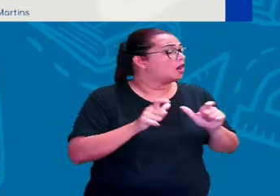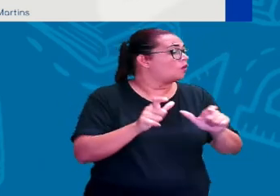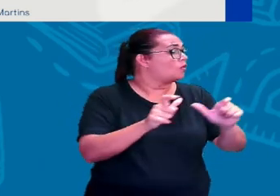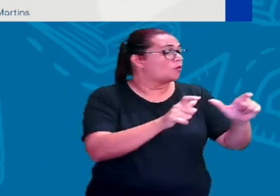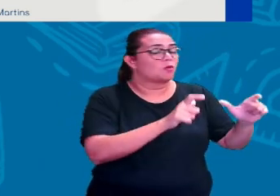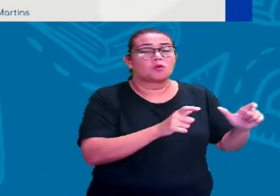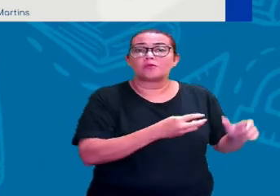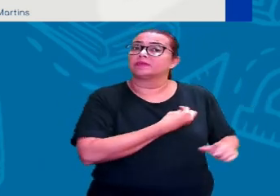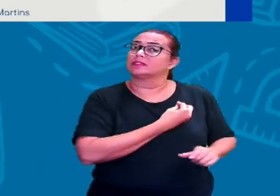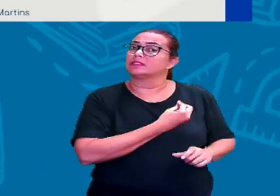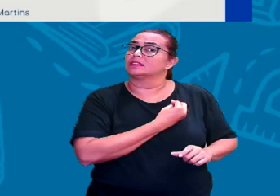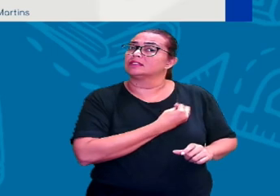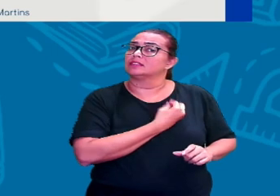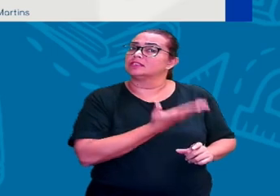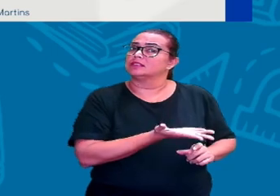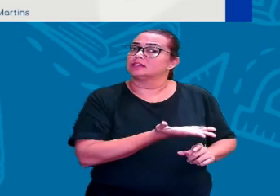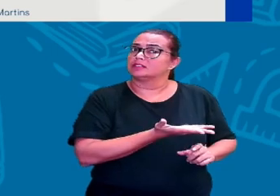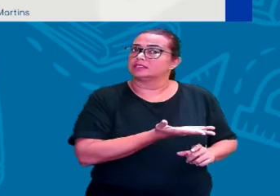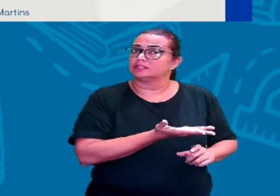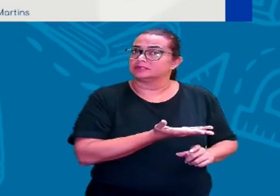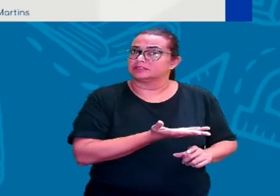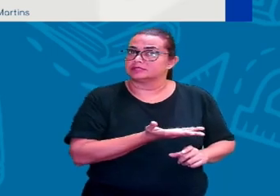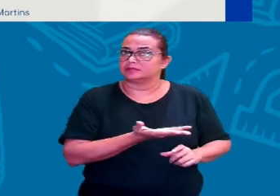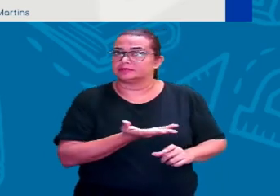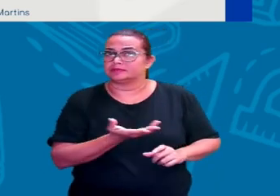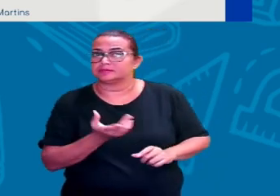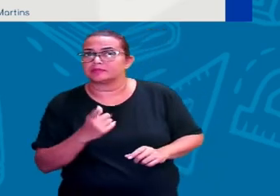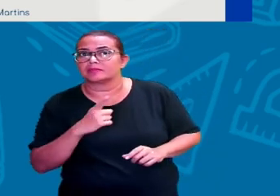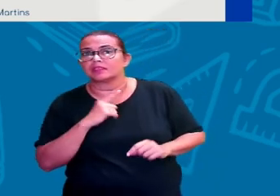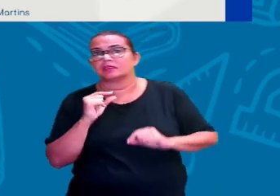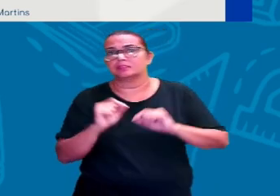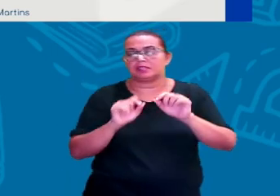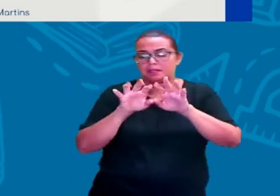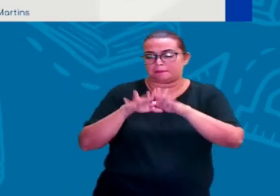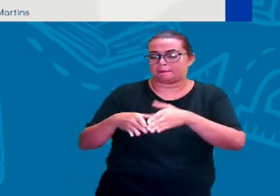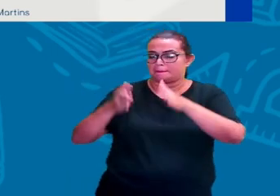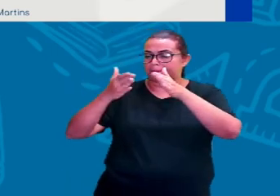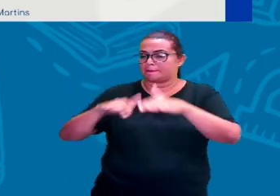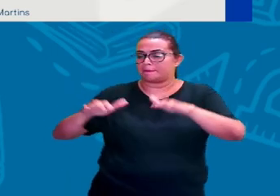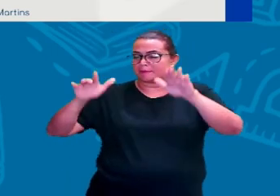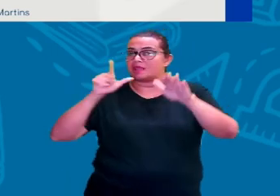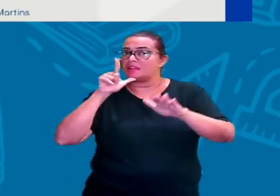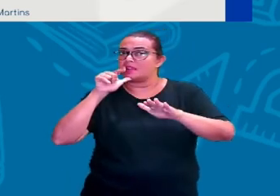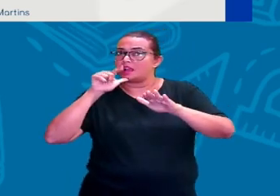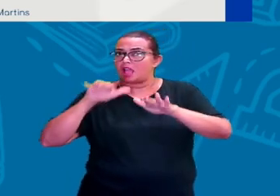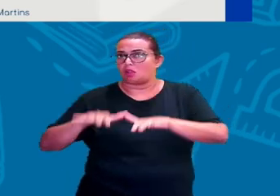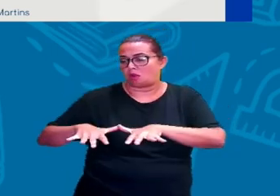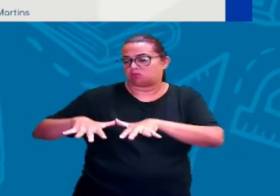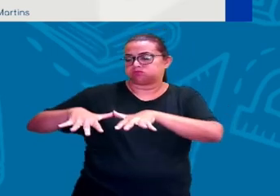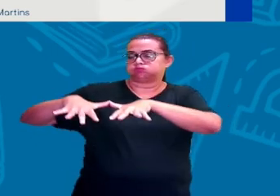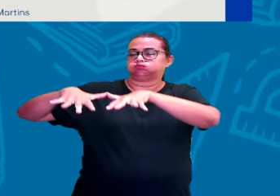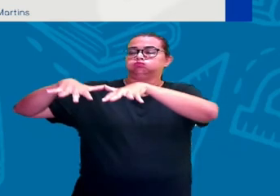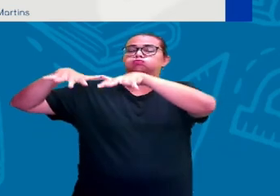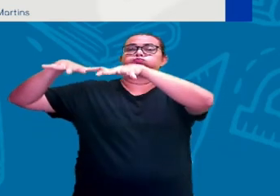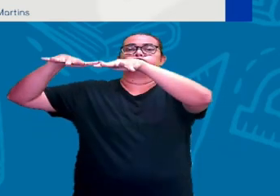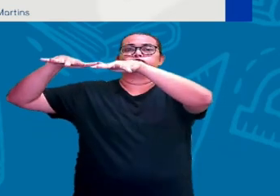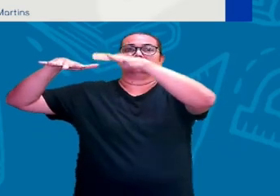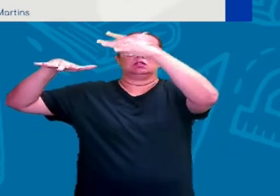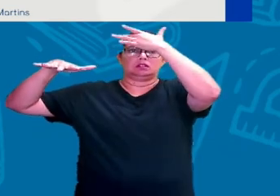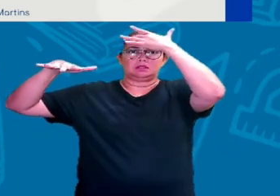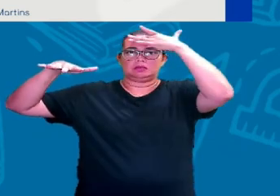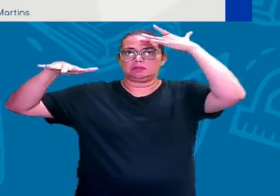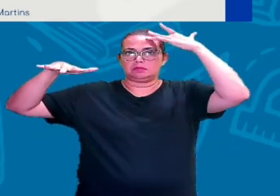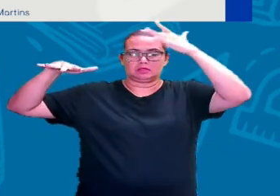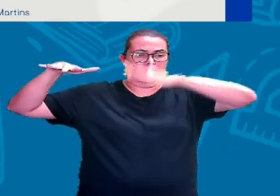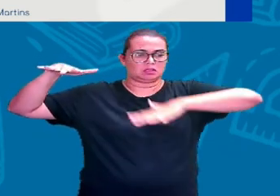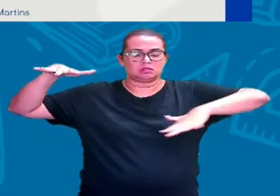habitadas. Então, o nível dos mares aumentou e aí, precisou as pessoas se deslocarem,